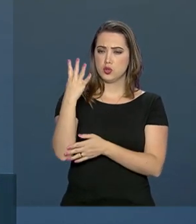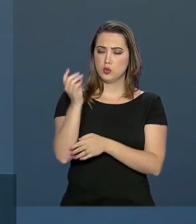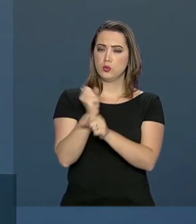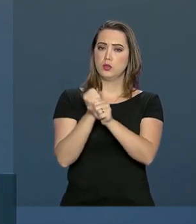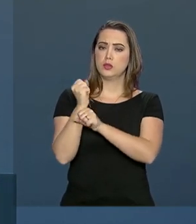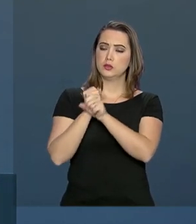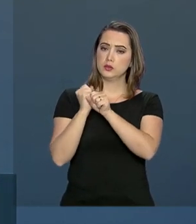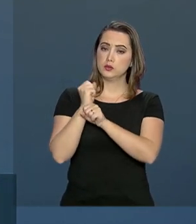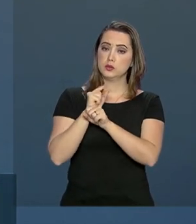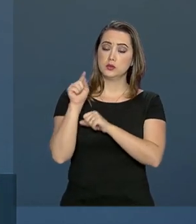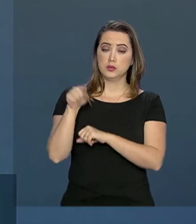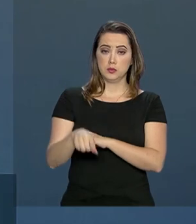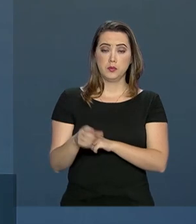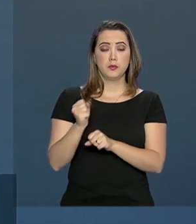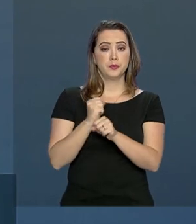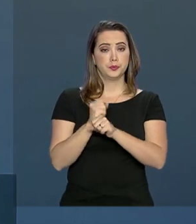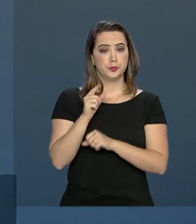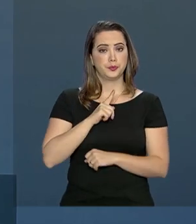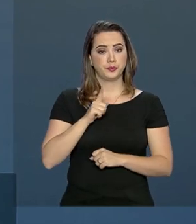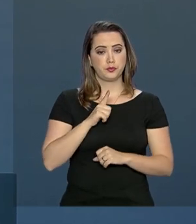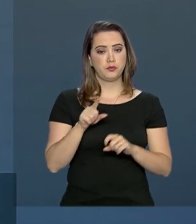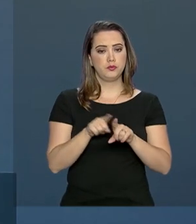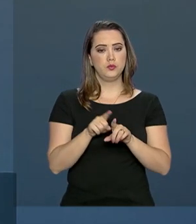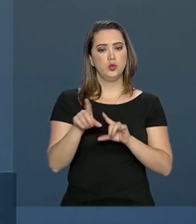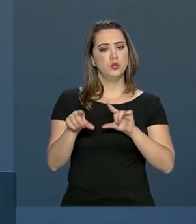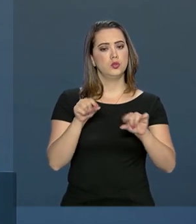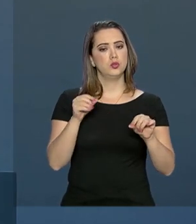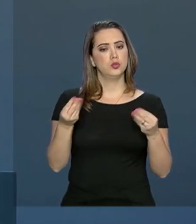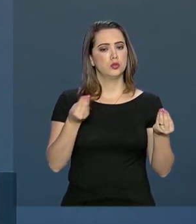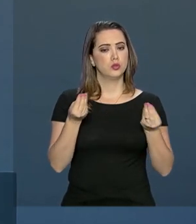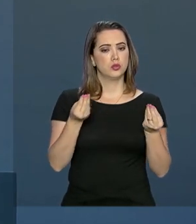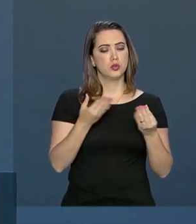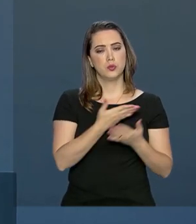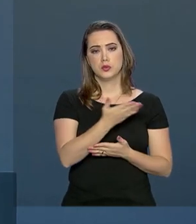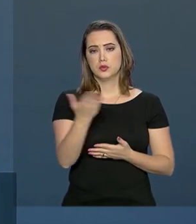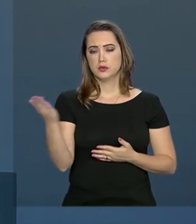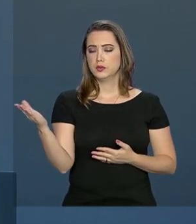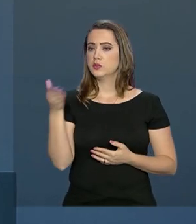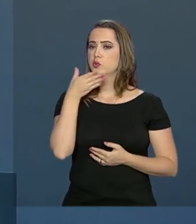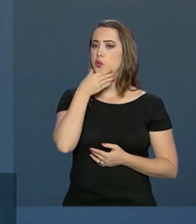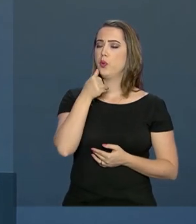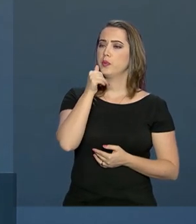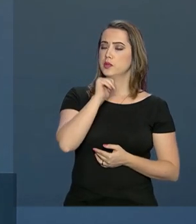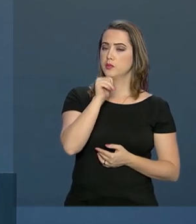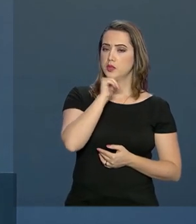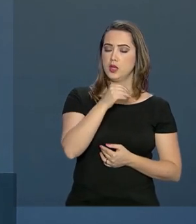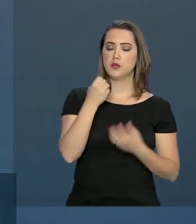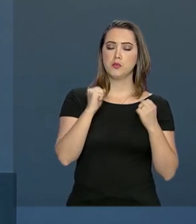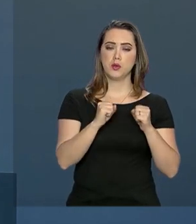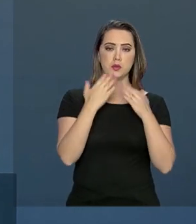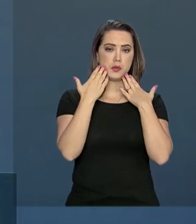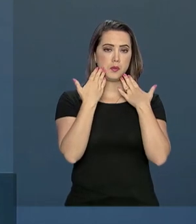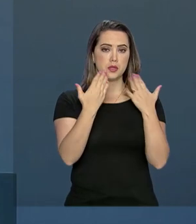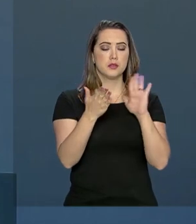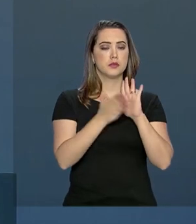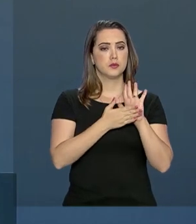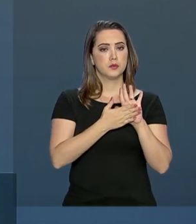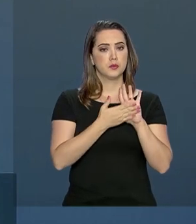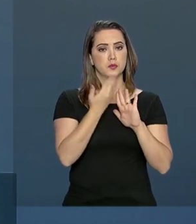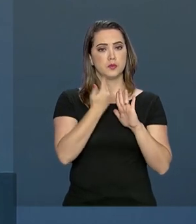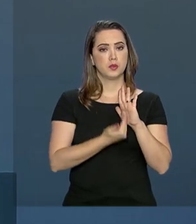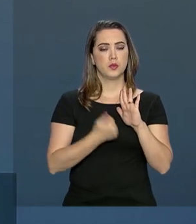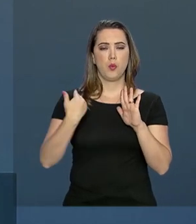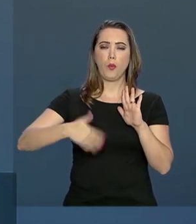inclusive este ano, e hoje estabeleceu os procedimentos para que os senhores e senhoras possam apresentar as propostas.